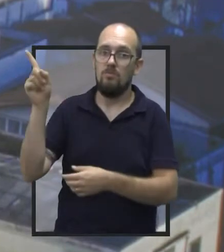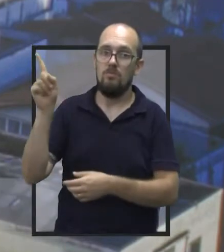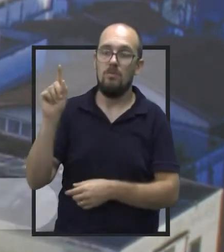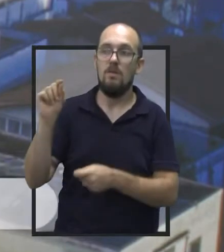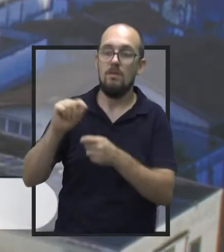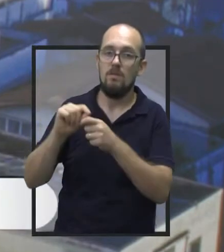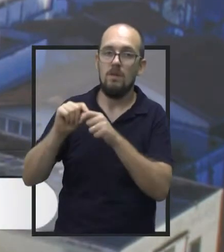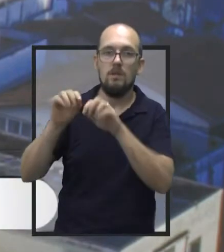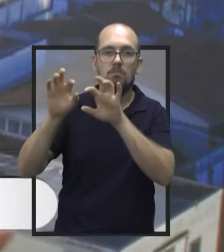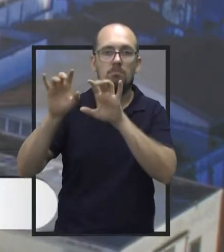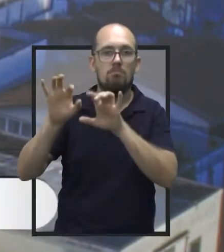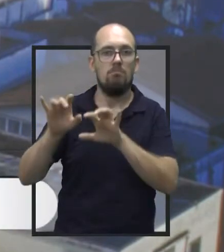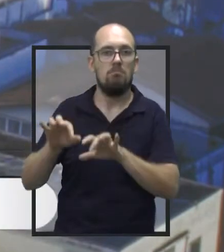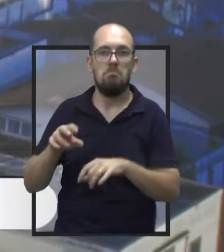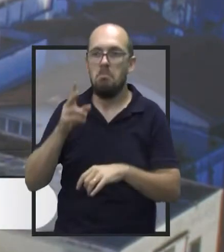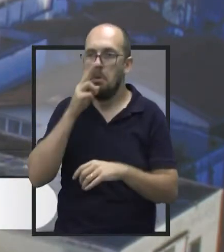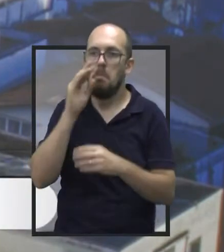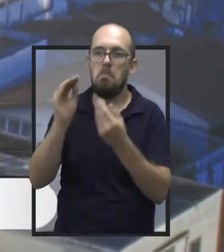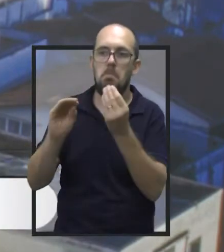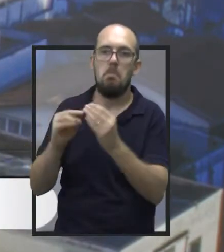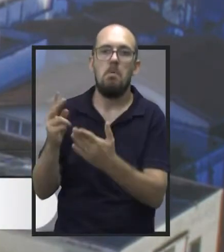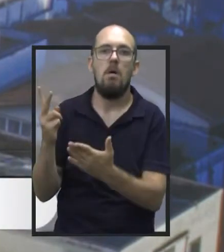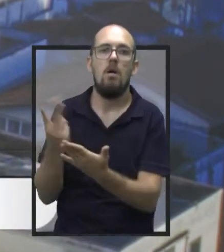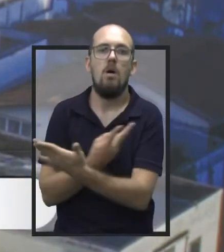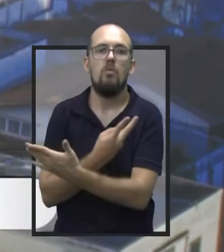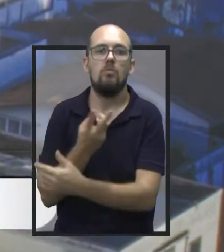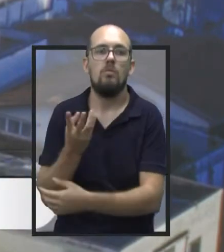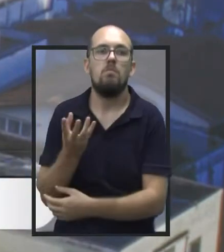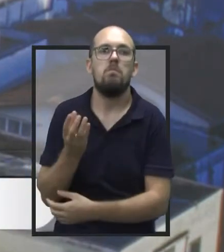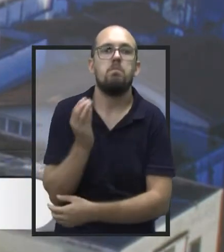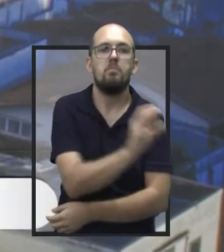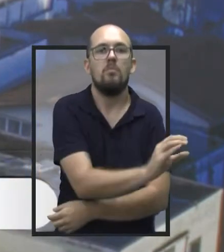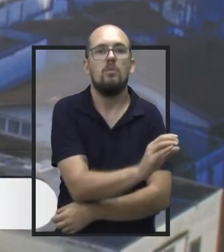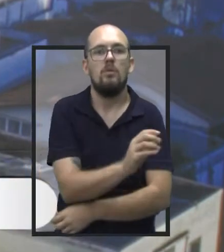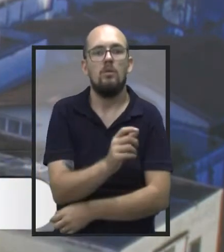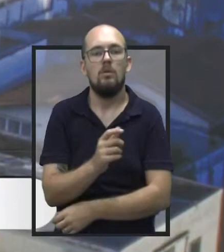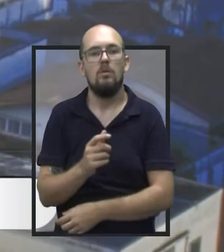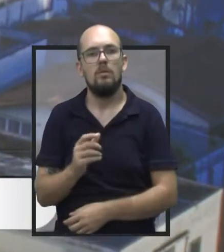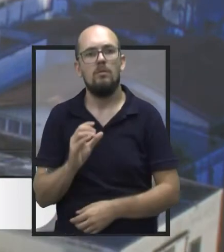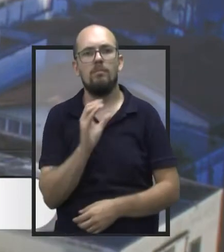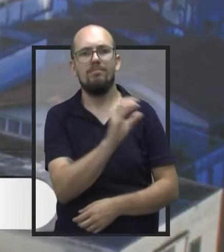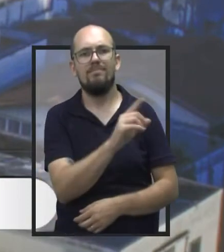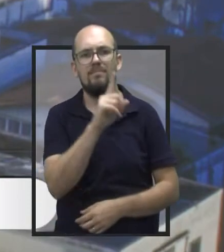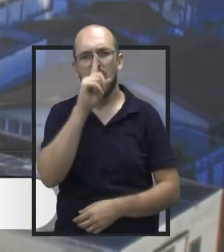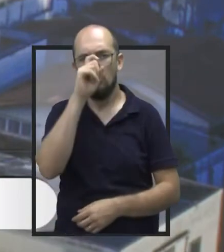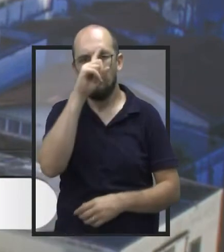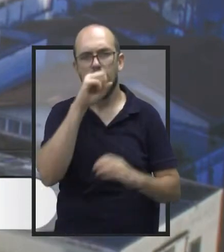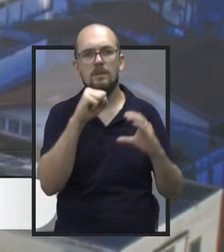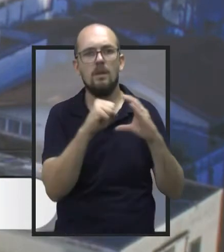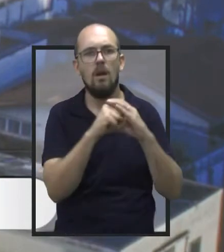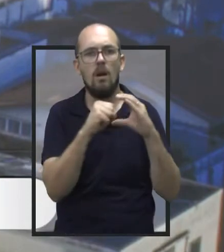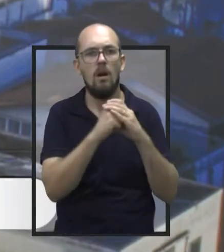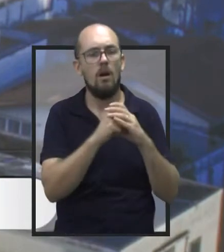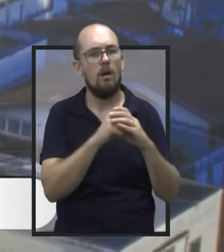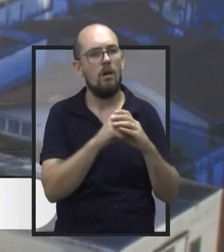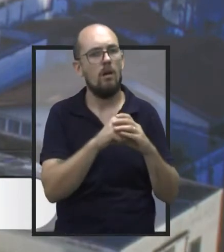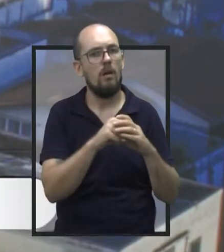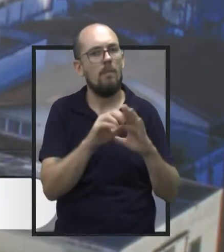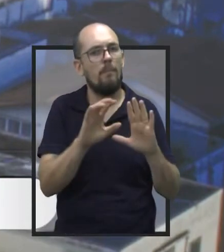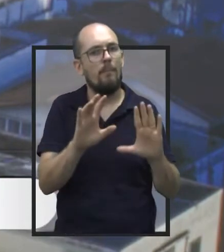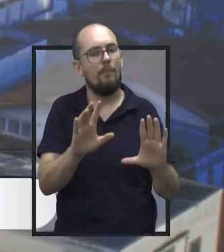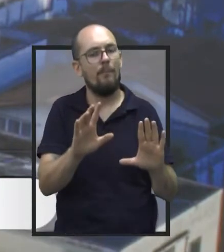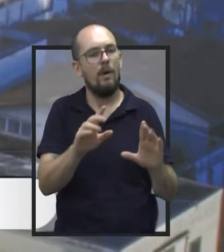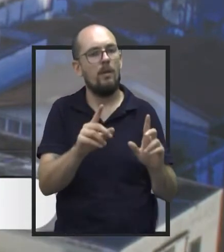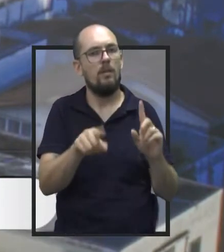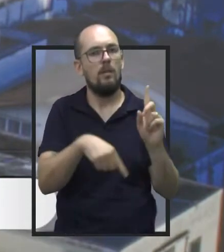registraram errado e acabaram enviando a emenda para Santa Casa de Jaú. Mas